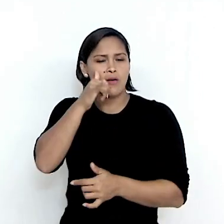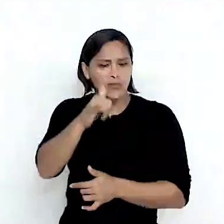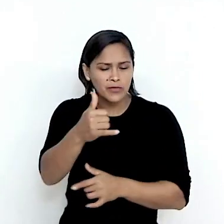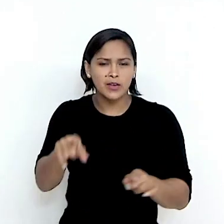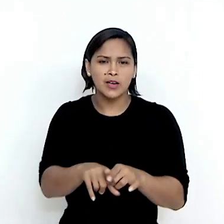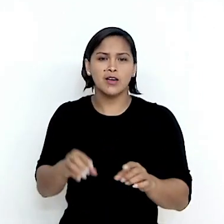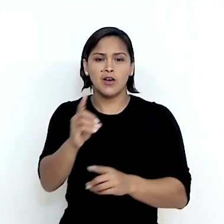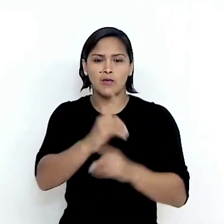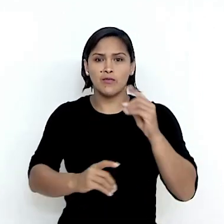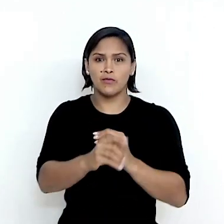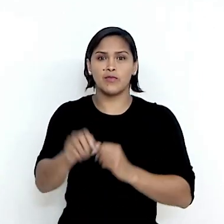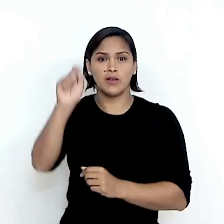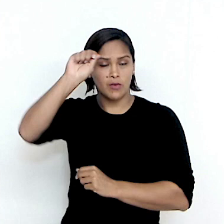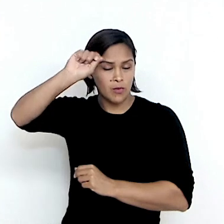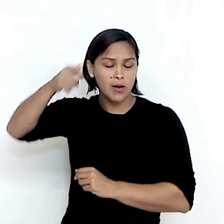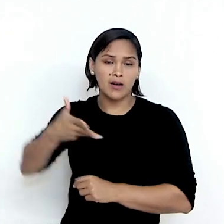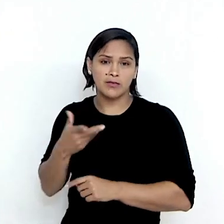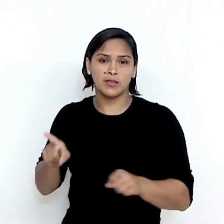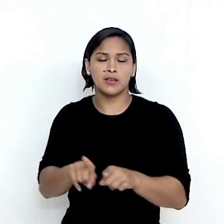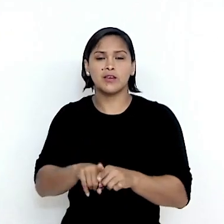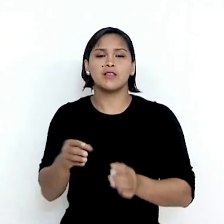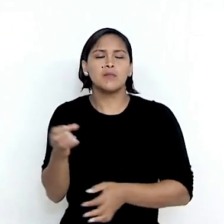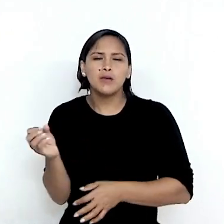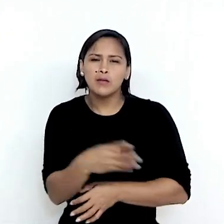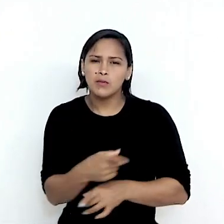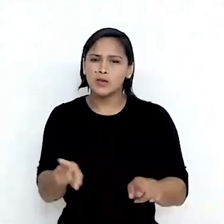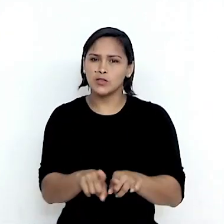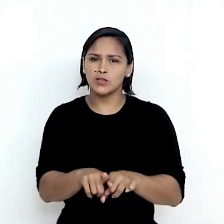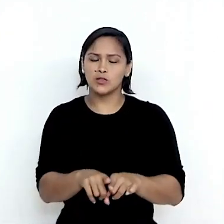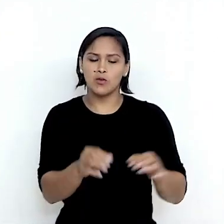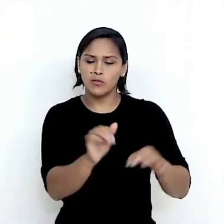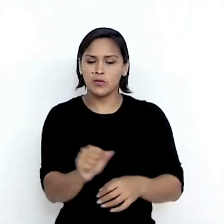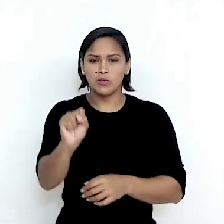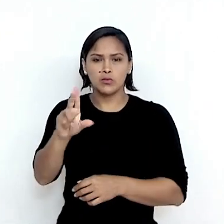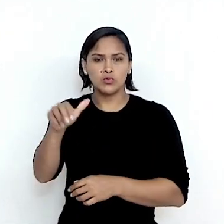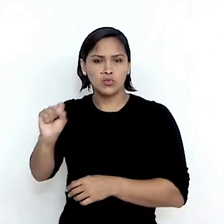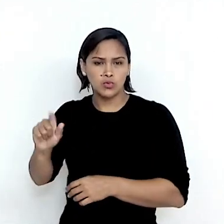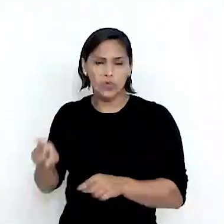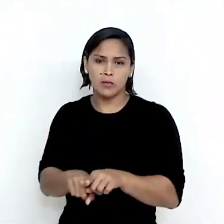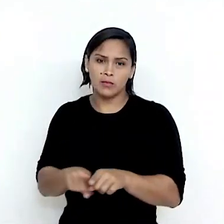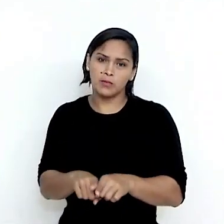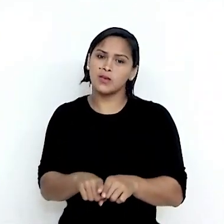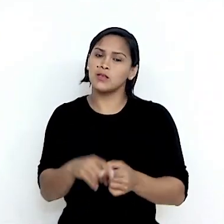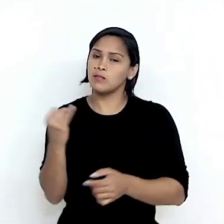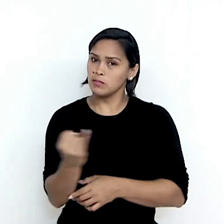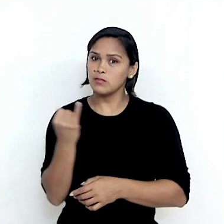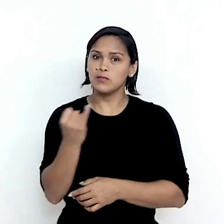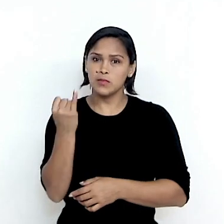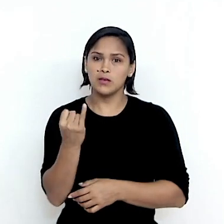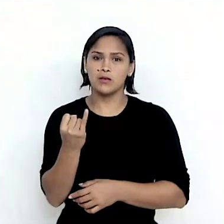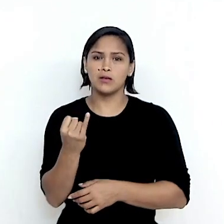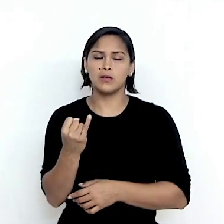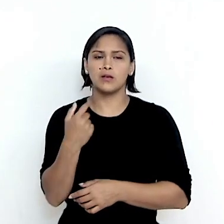com a África e também mais recentemente, não na esfera sul-sul, mas também de maneira relevante,